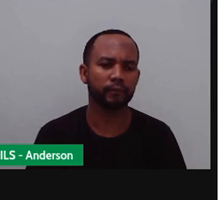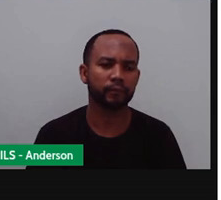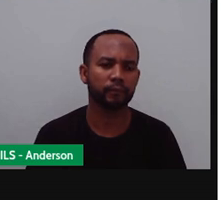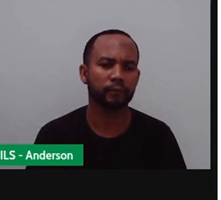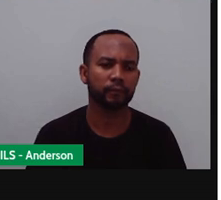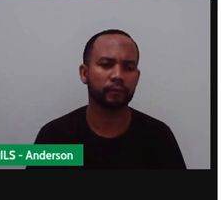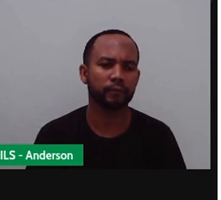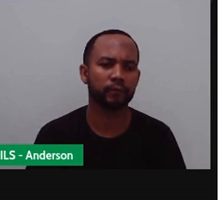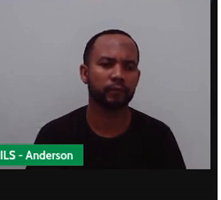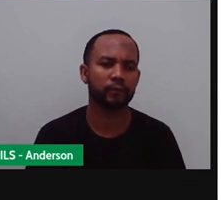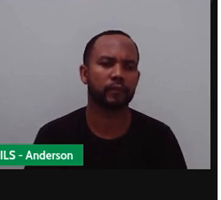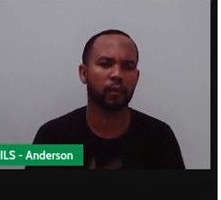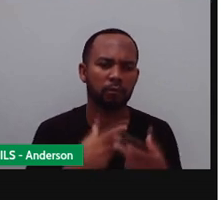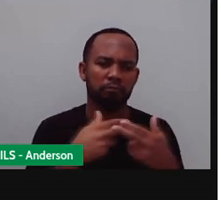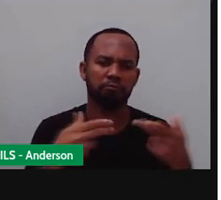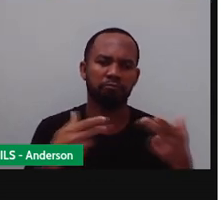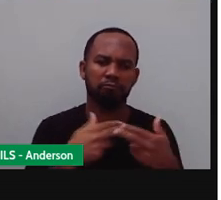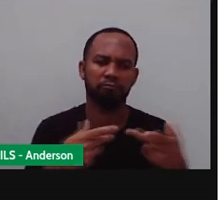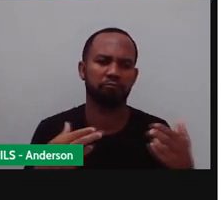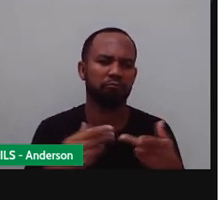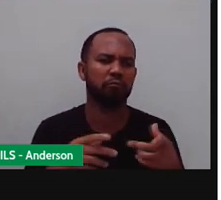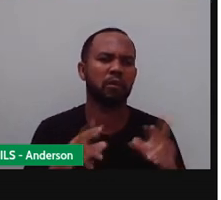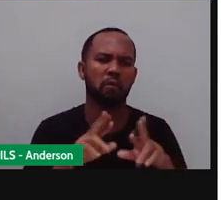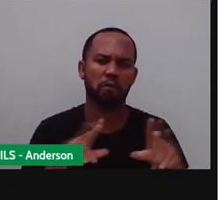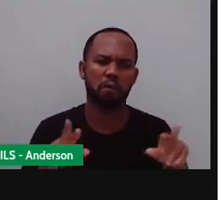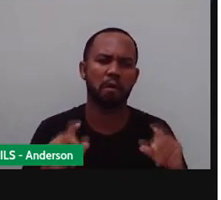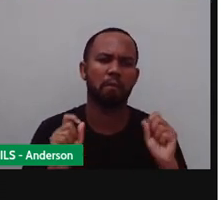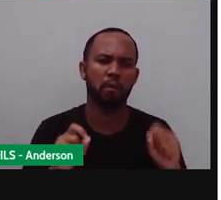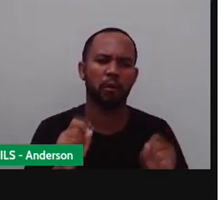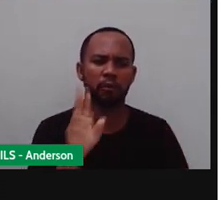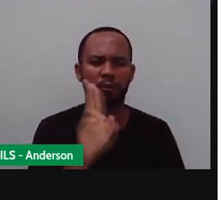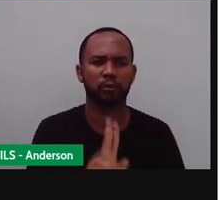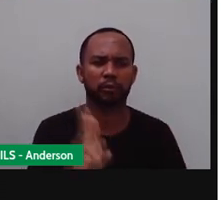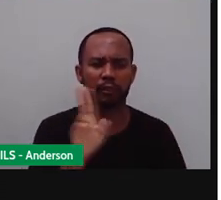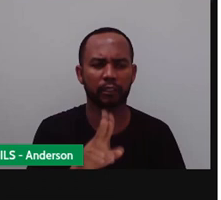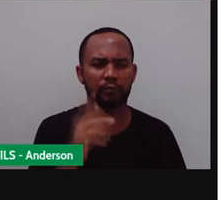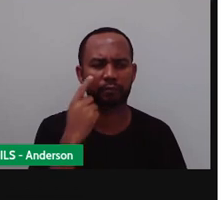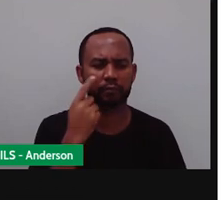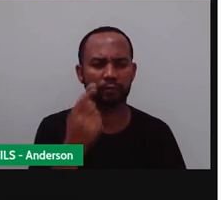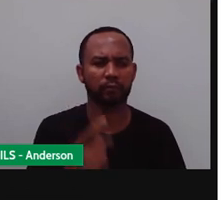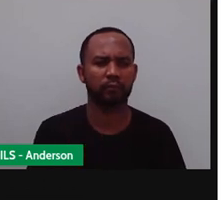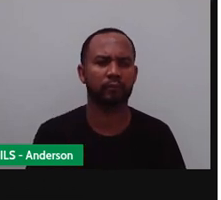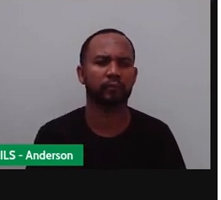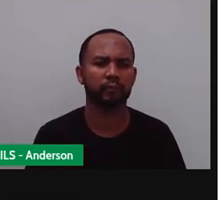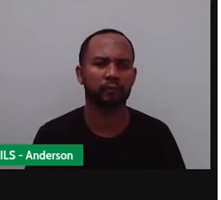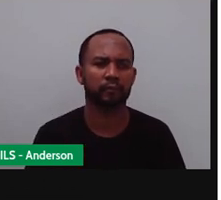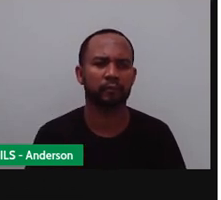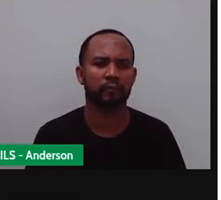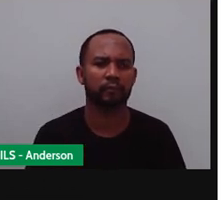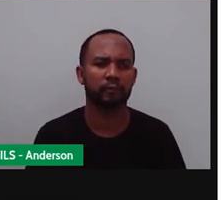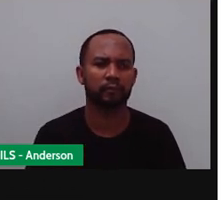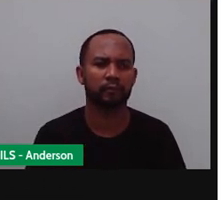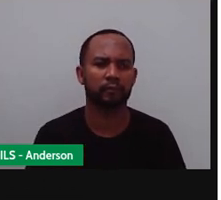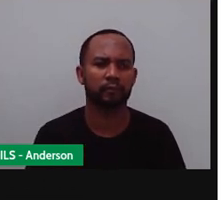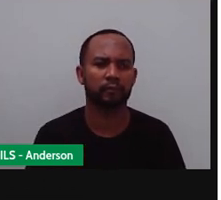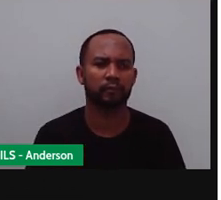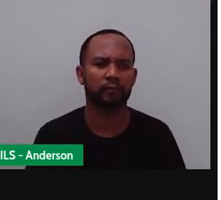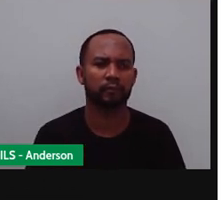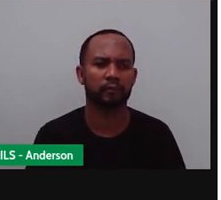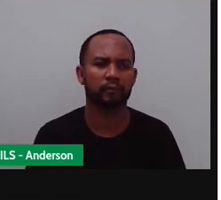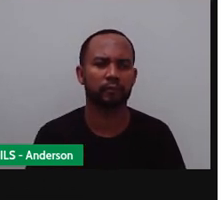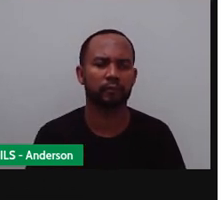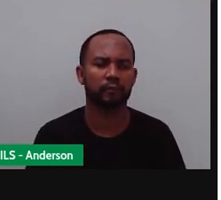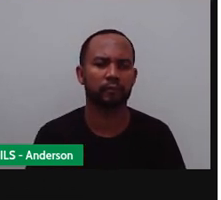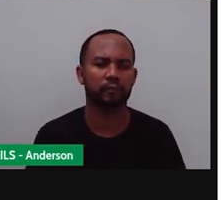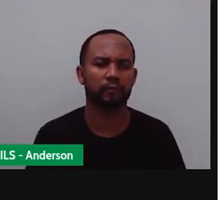várias coisas. Desde tampilha, né? A outra coisa. Ah, pra escolher essa massinha de sopa aqui, porque dá pra passar no canudinho, Um.